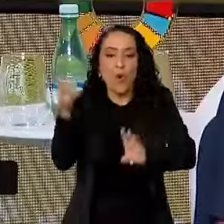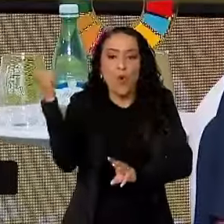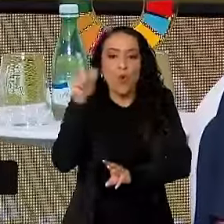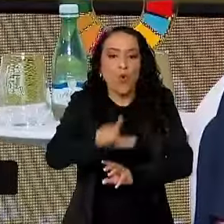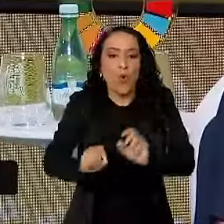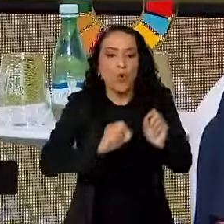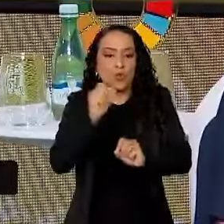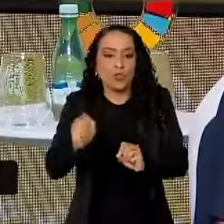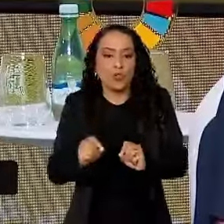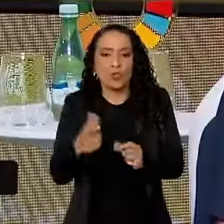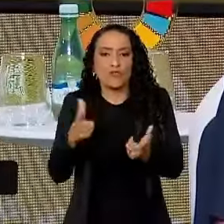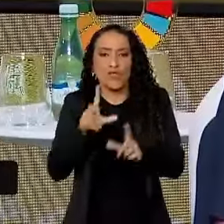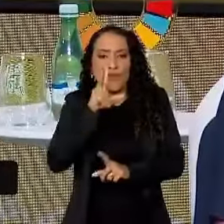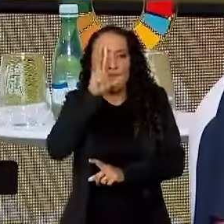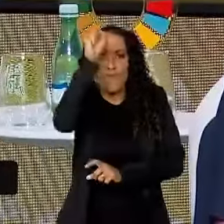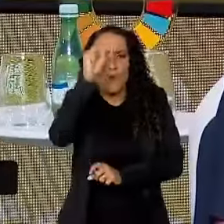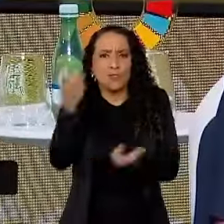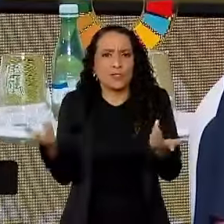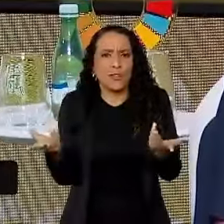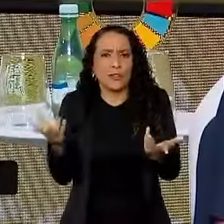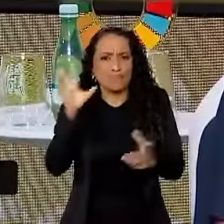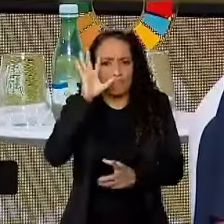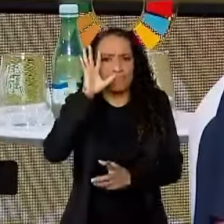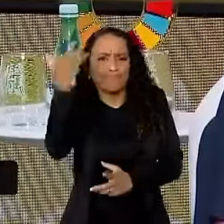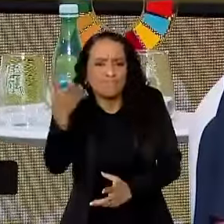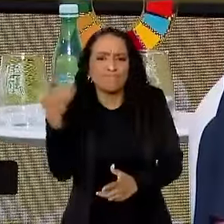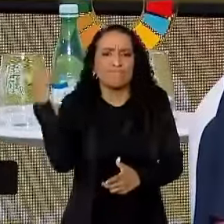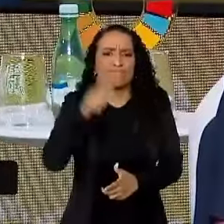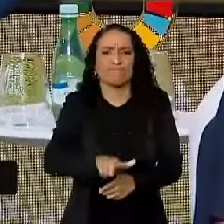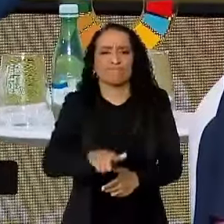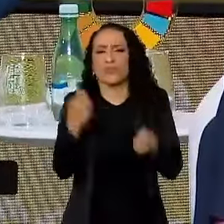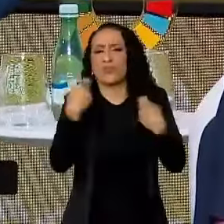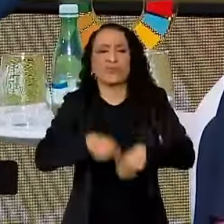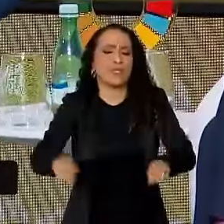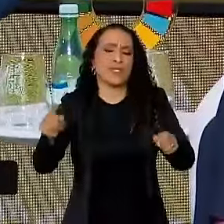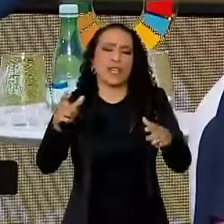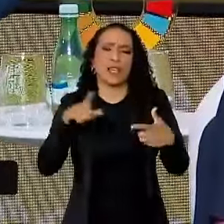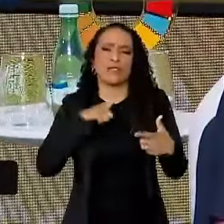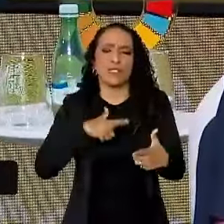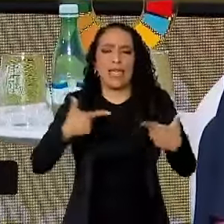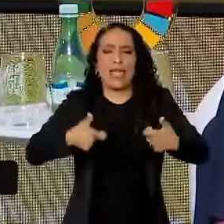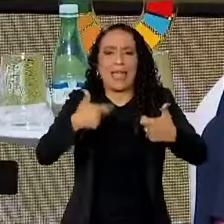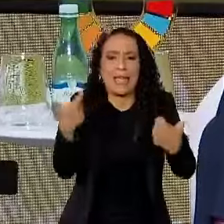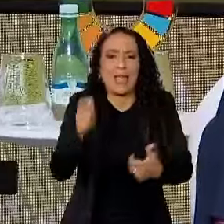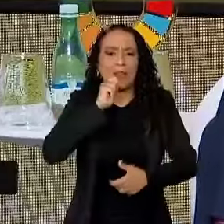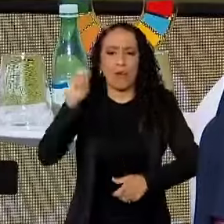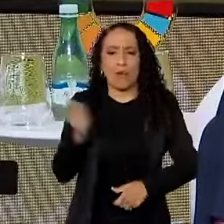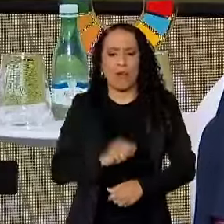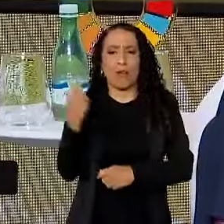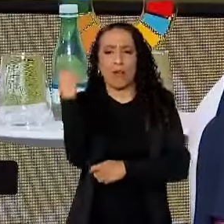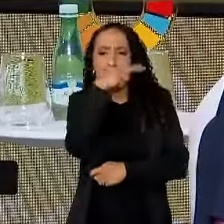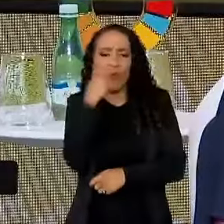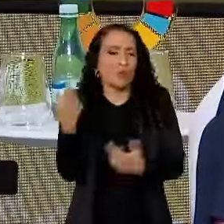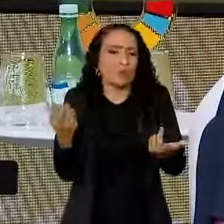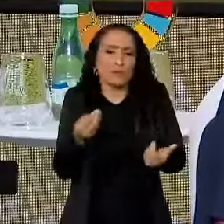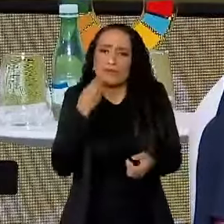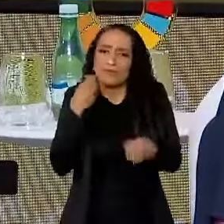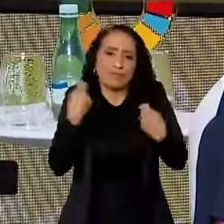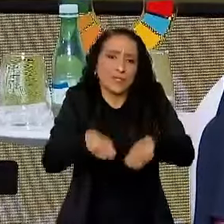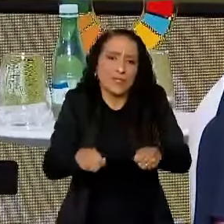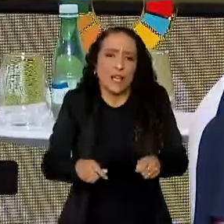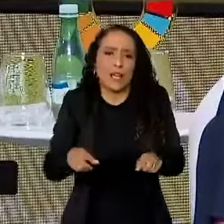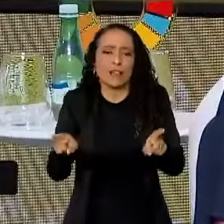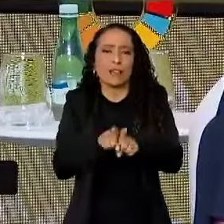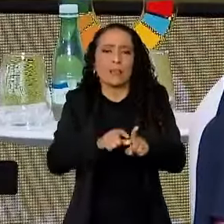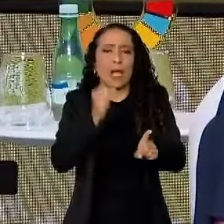Não tem força para decidir. Não precisaria ter tido a guerra da Rússia com a Ucrânia. Não precisaria ter tido, sabe, o